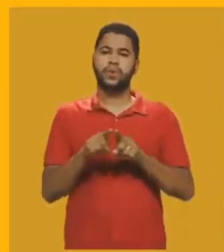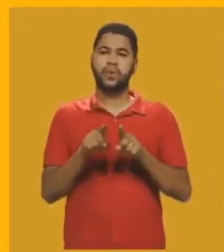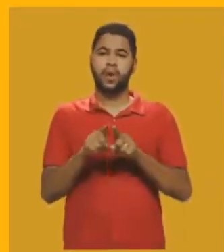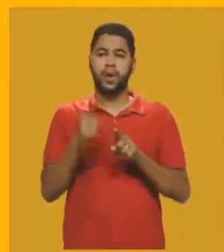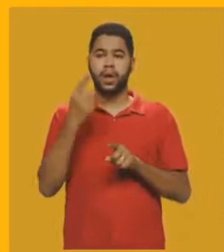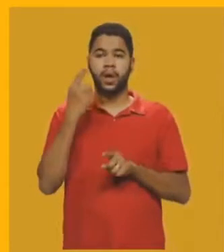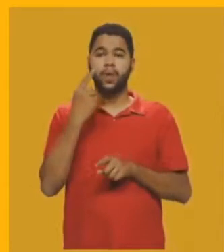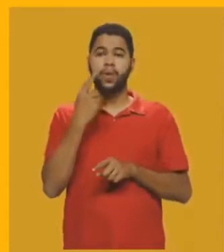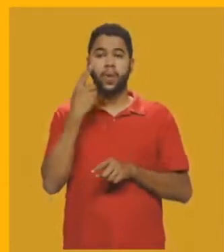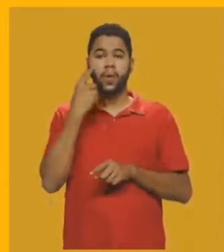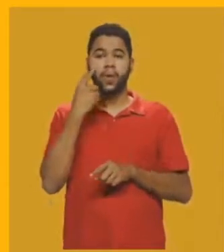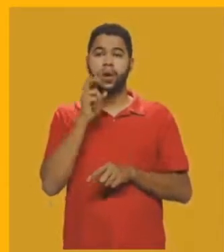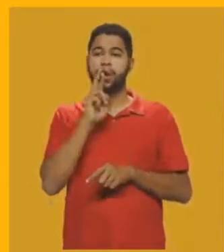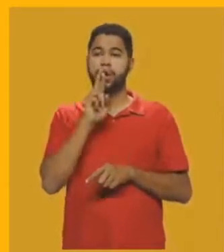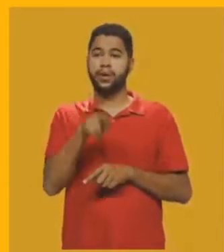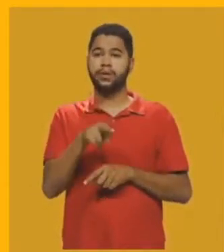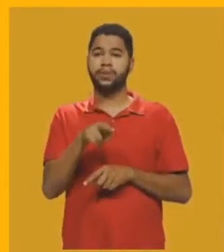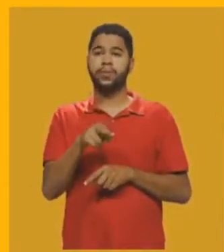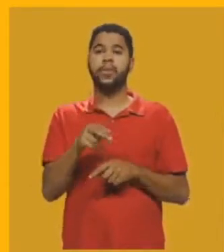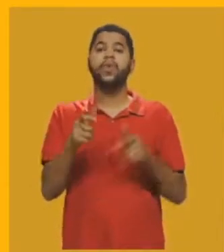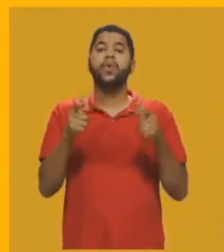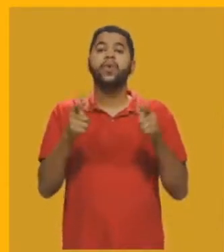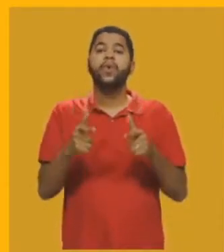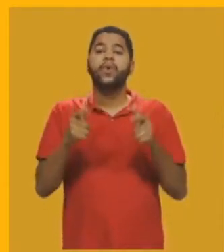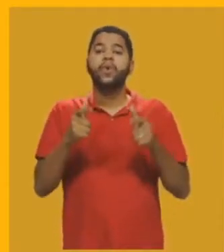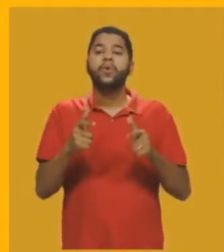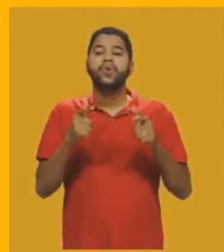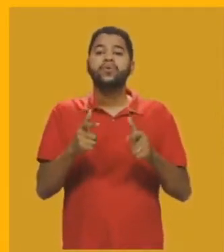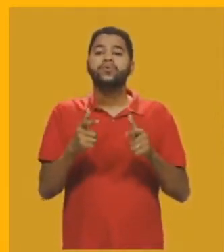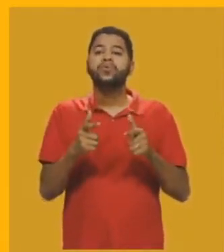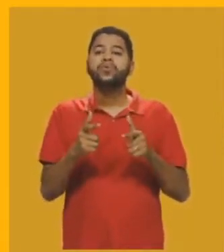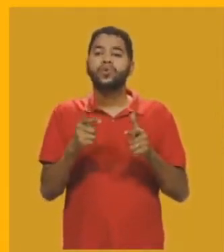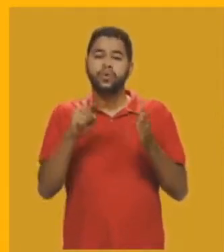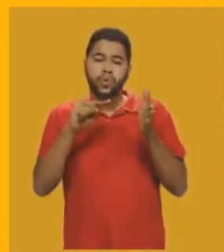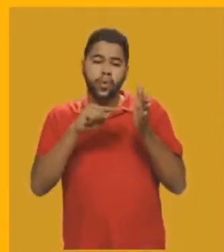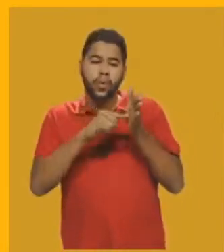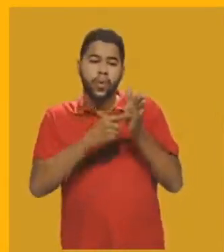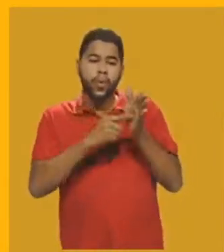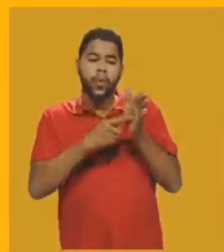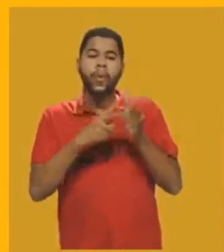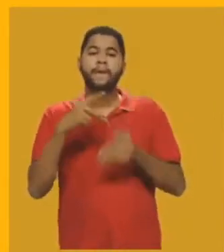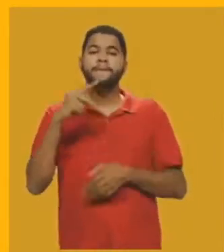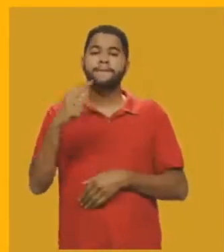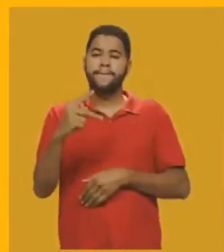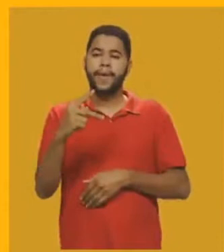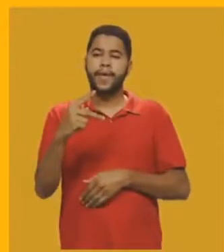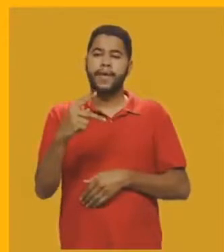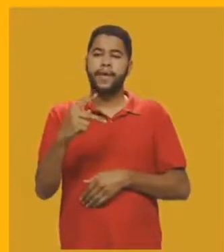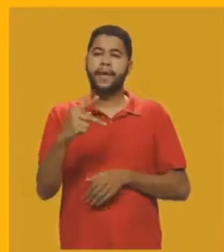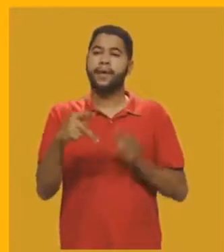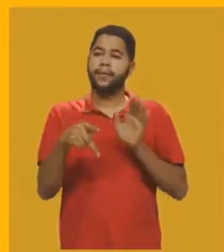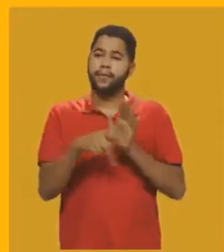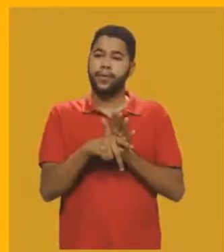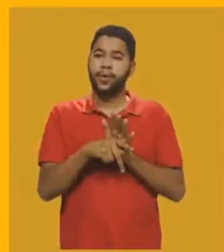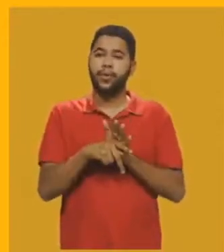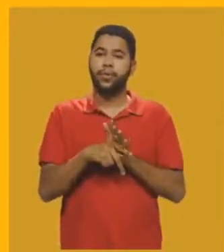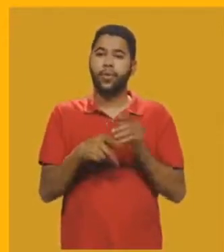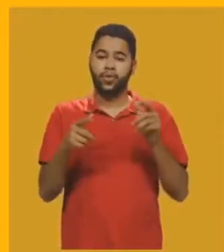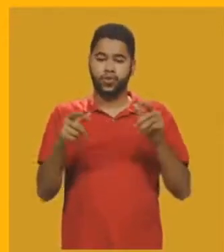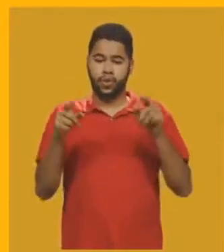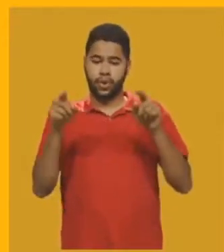resposta, né? Onde que eu vou marcar esse ponto P? É o encontro das três